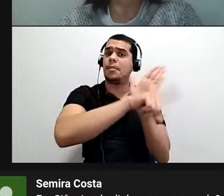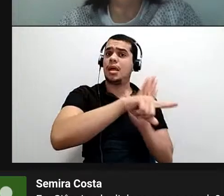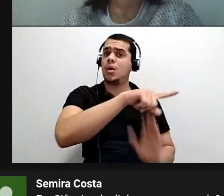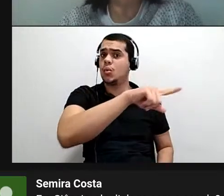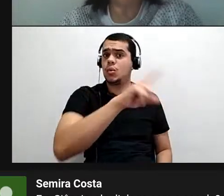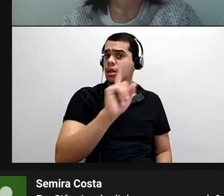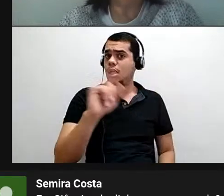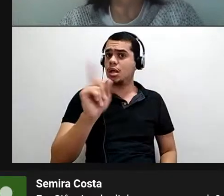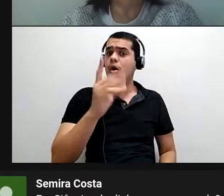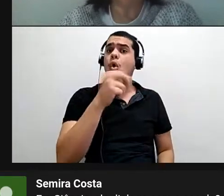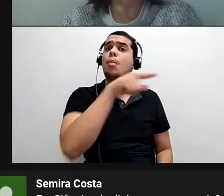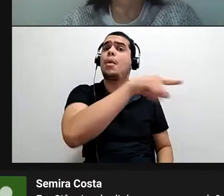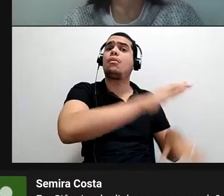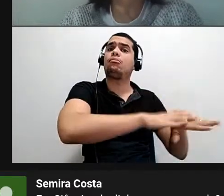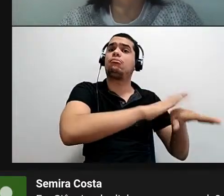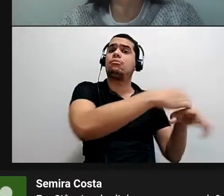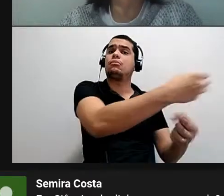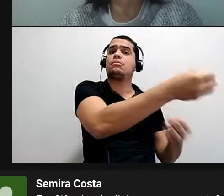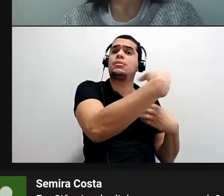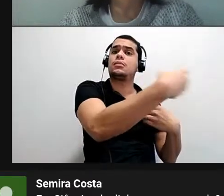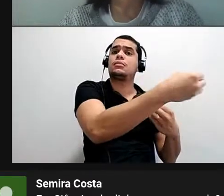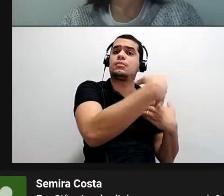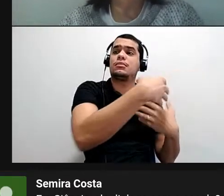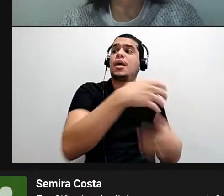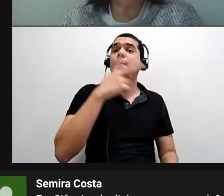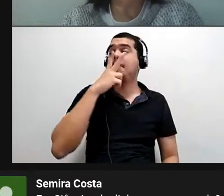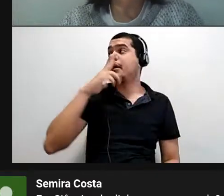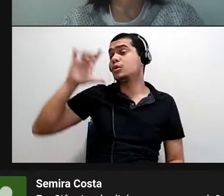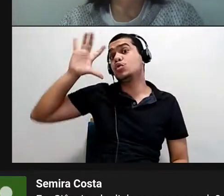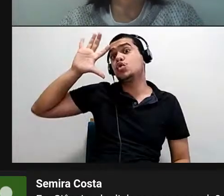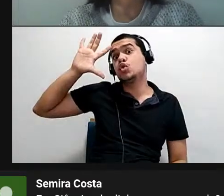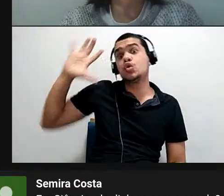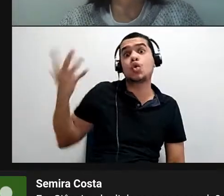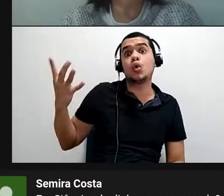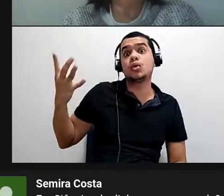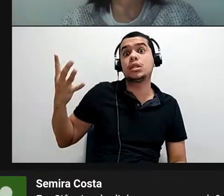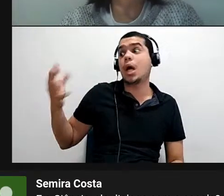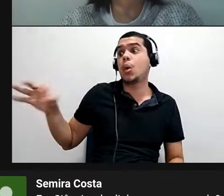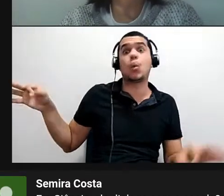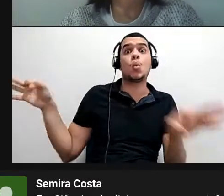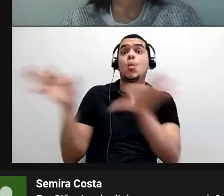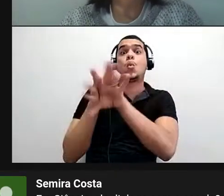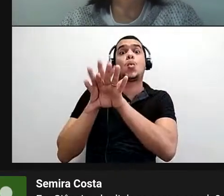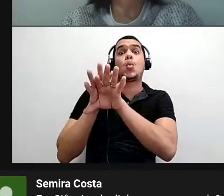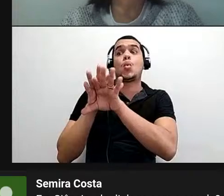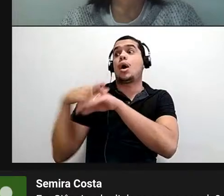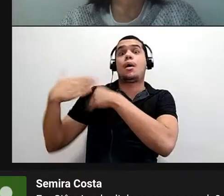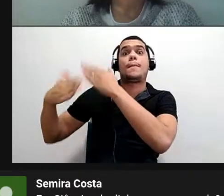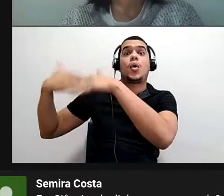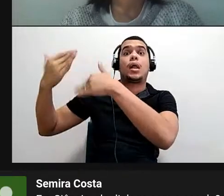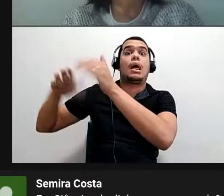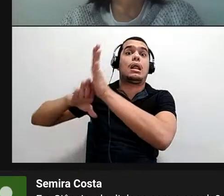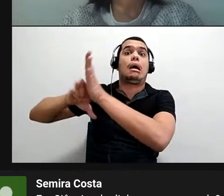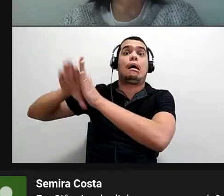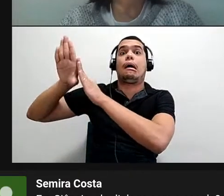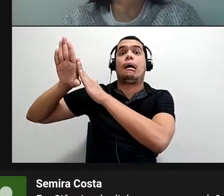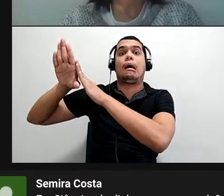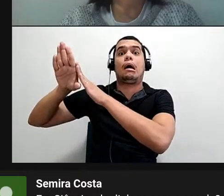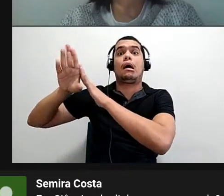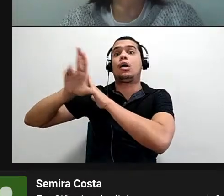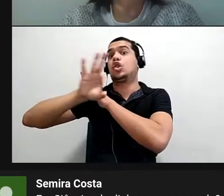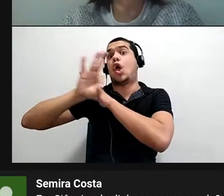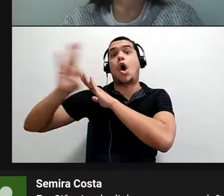ensinar. É como uma solução, como algo, como, de novo, algo do progresso, algo bom, algo moderno, né?